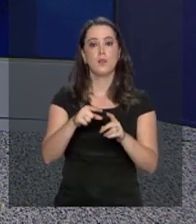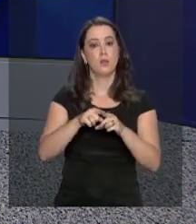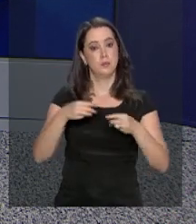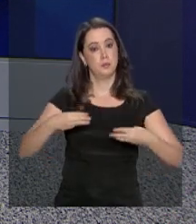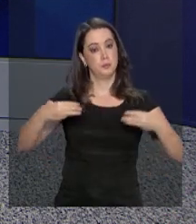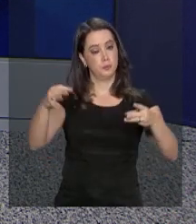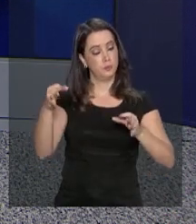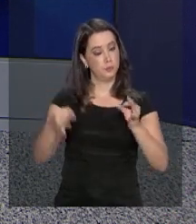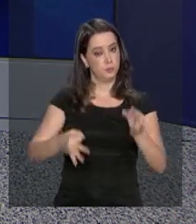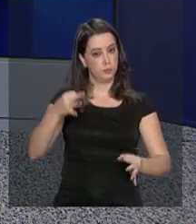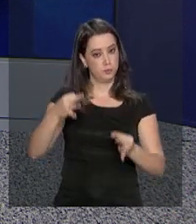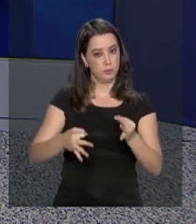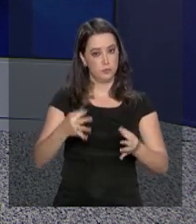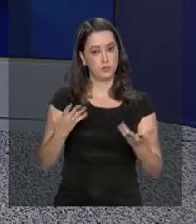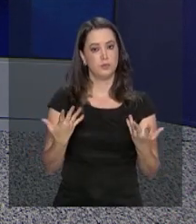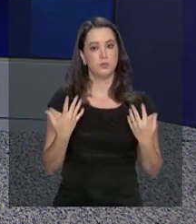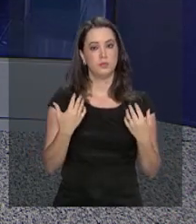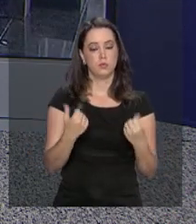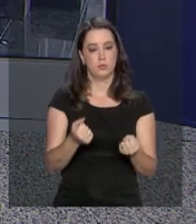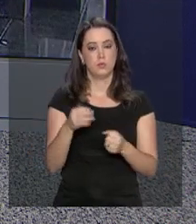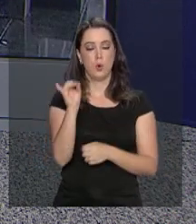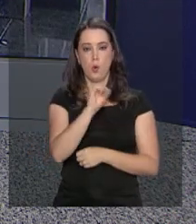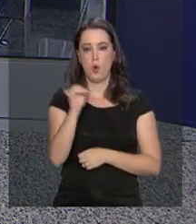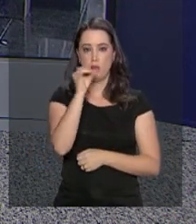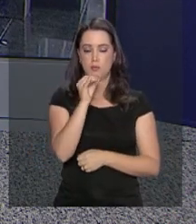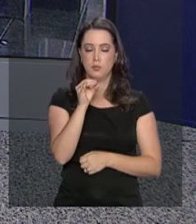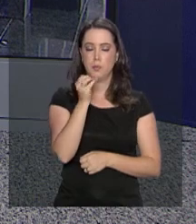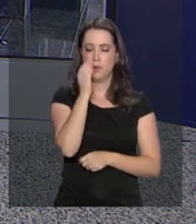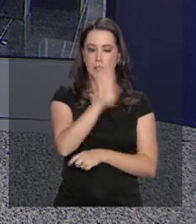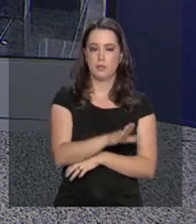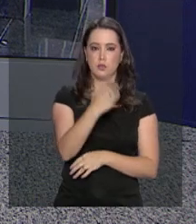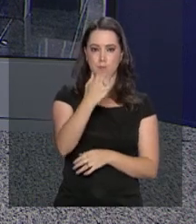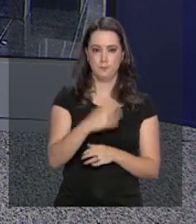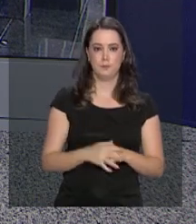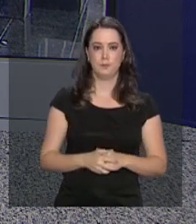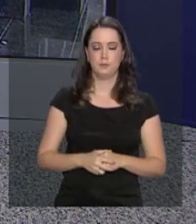do Mérito do Ministério da Justiça. Oi, Márcia, boa tarde.